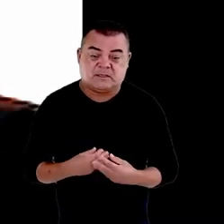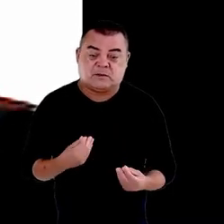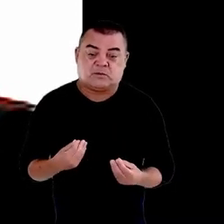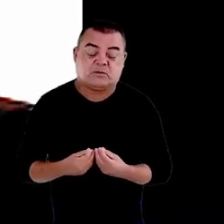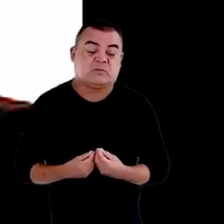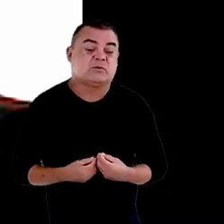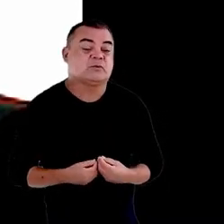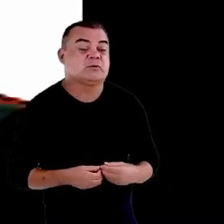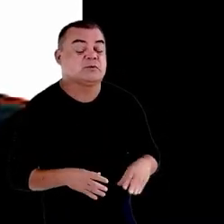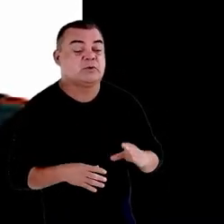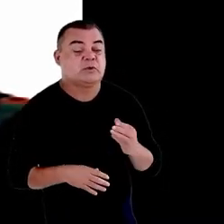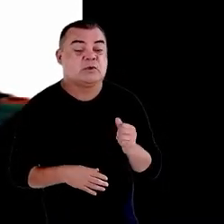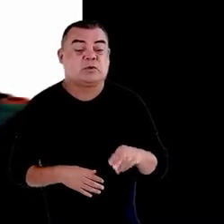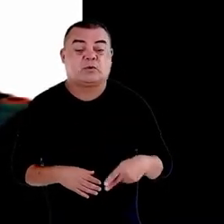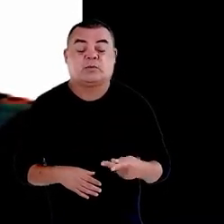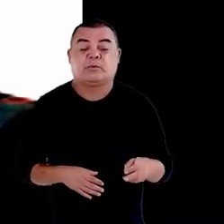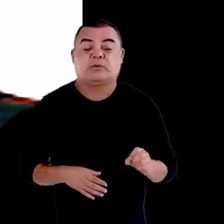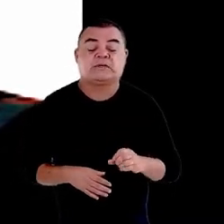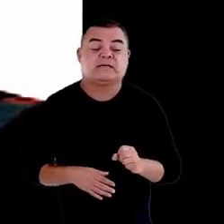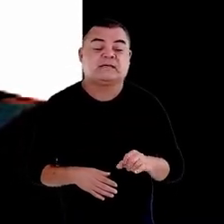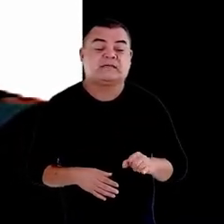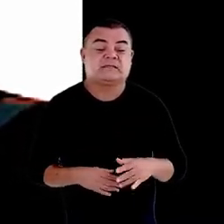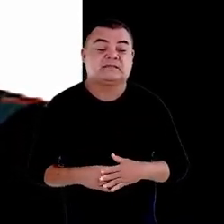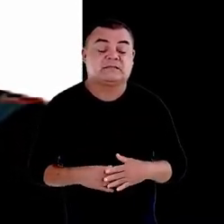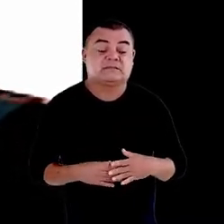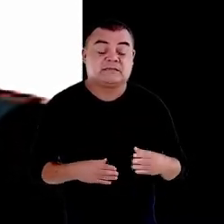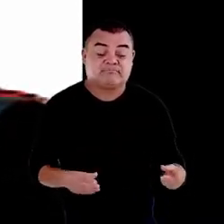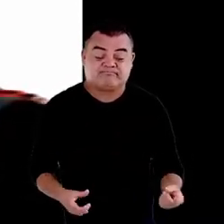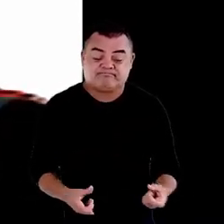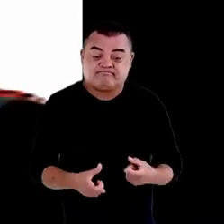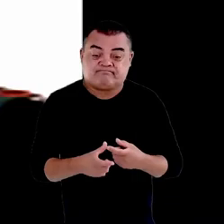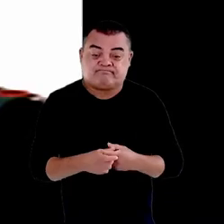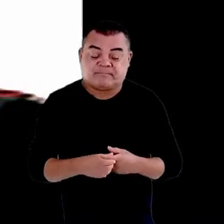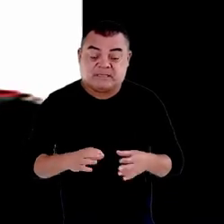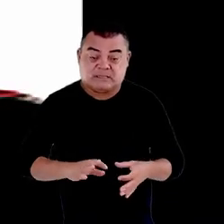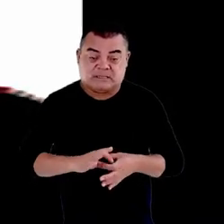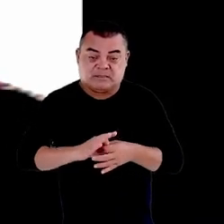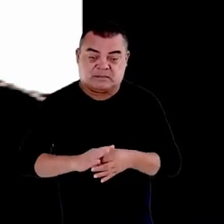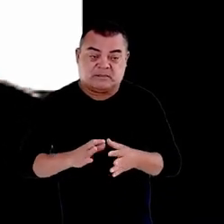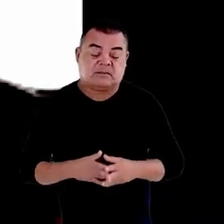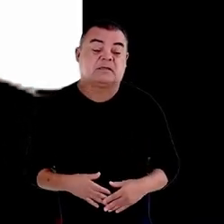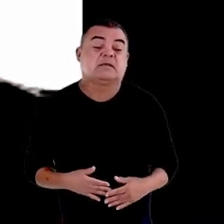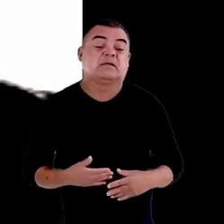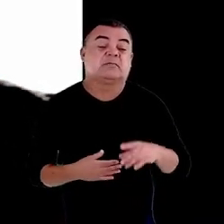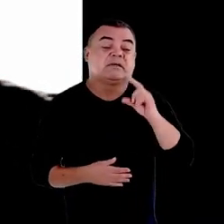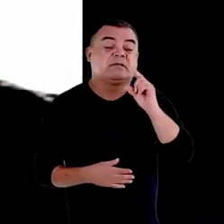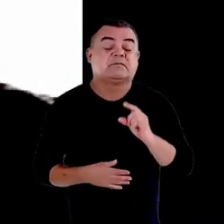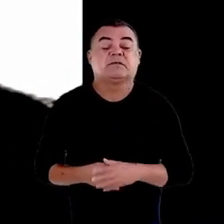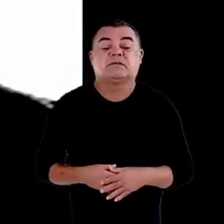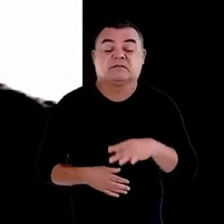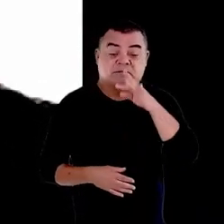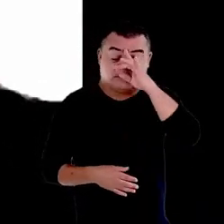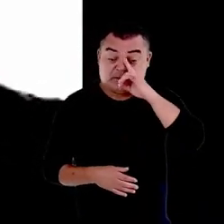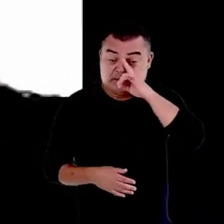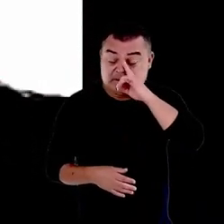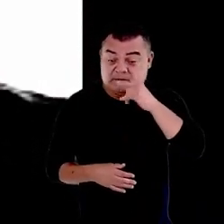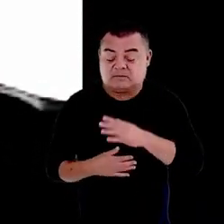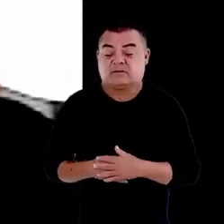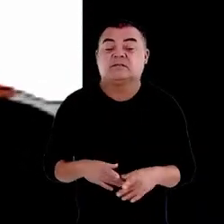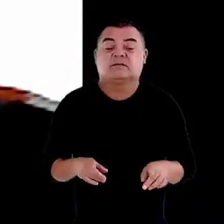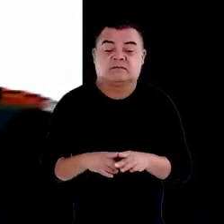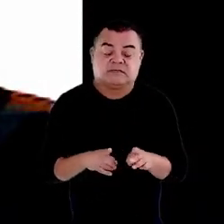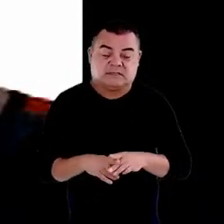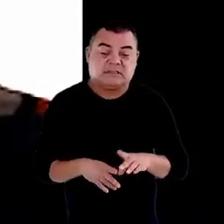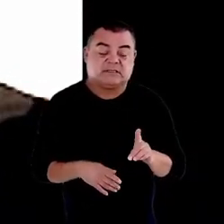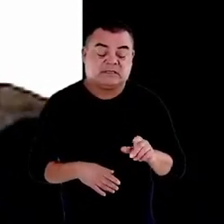indissociáveis e interdependentes e uma atuação voltada para redução de riscos e danos físicos